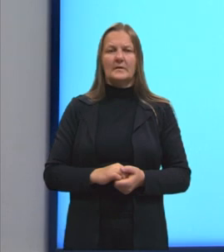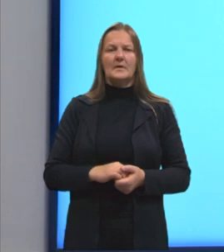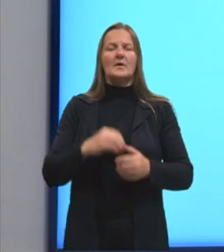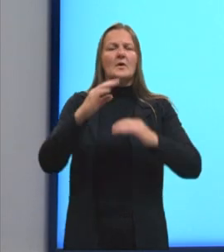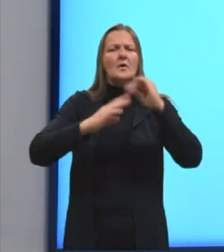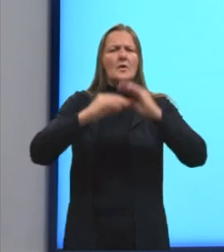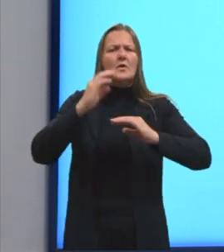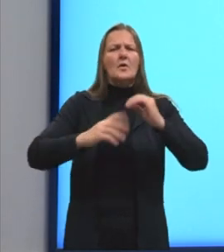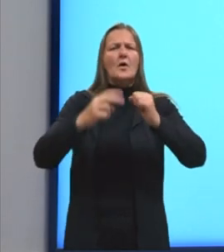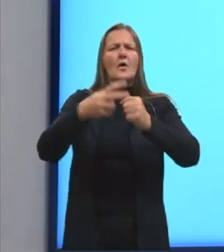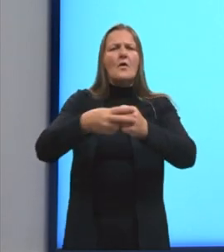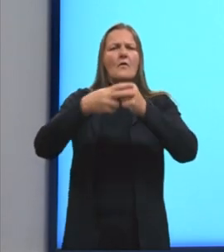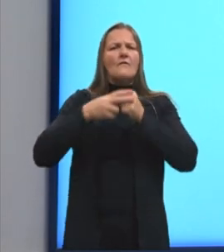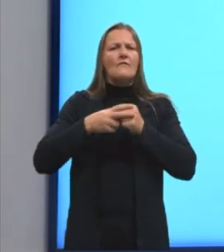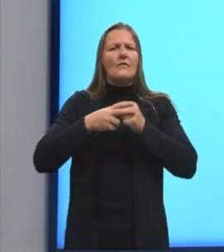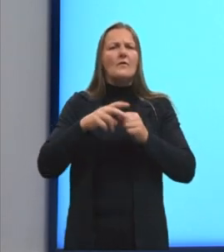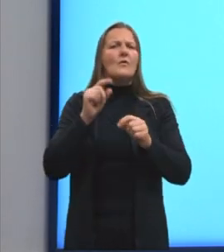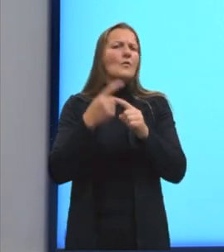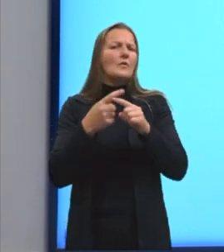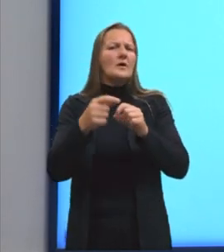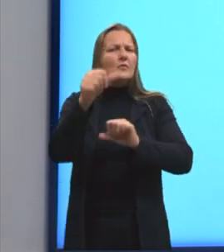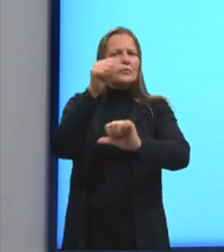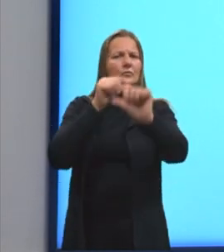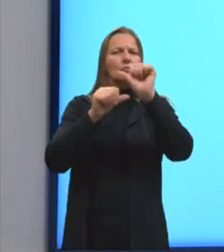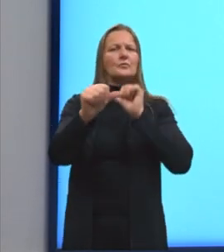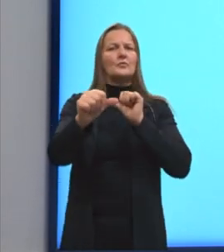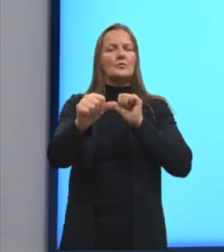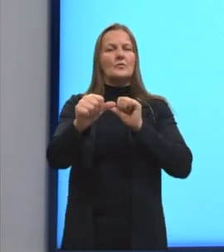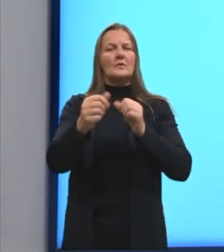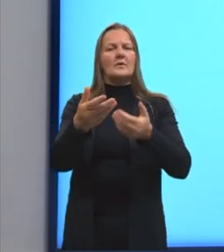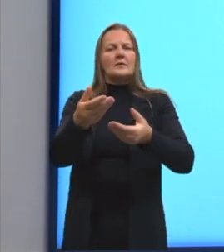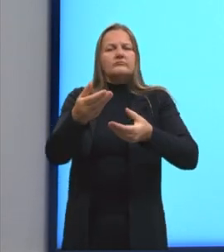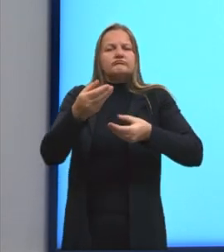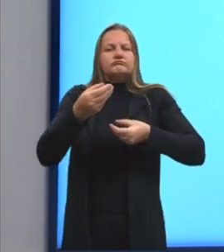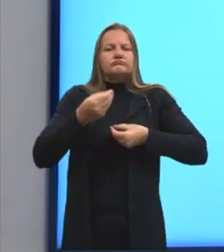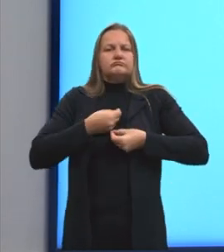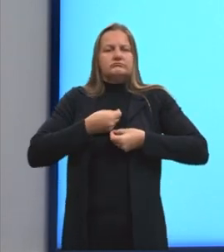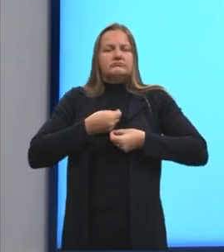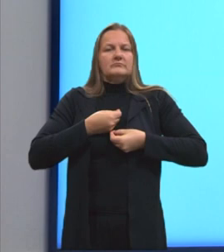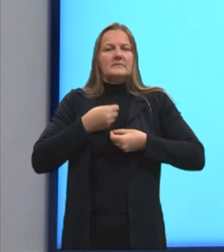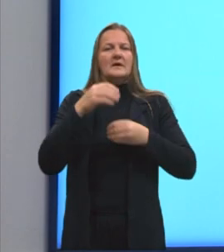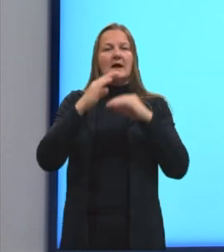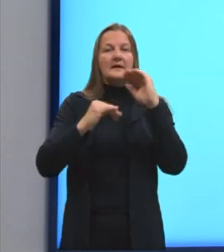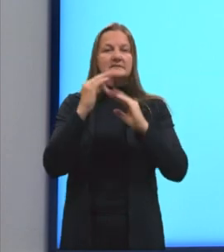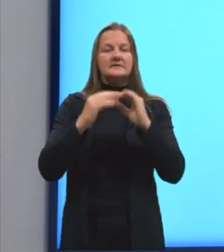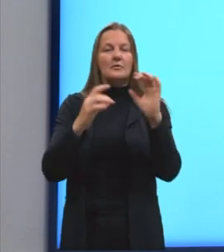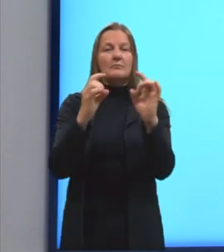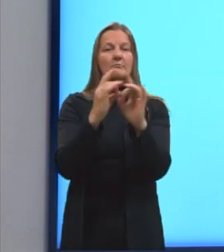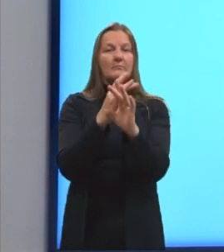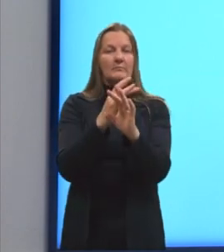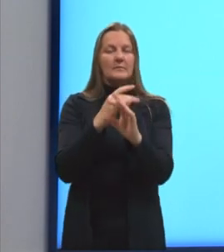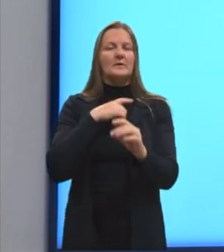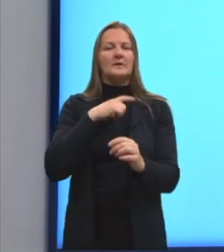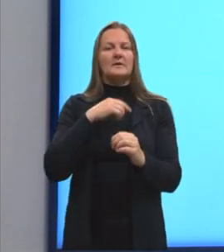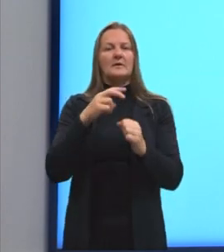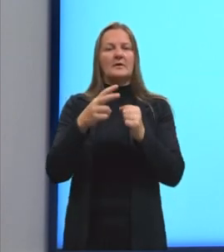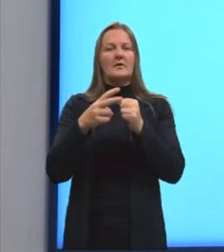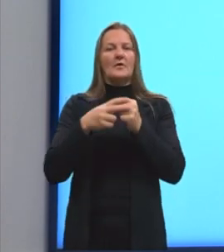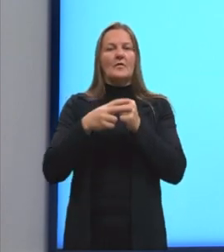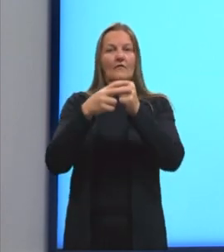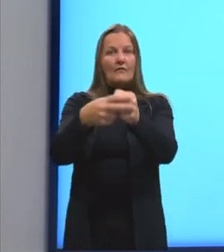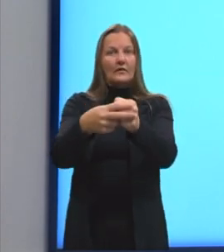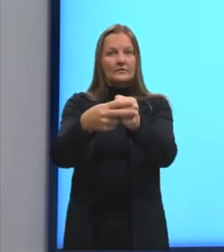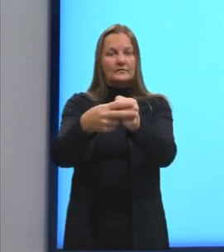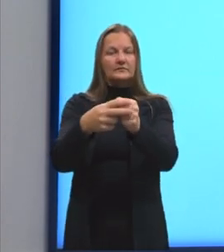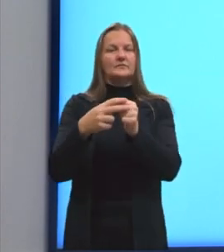na voz passiva eu tenho o contrário. Eu vou ter um sujeito que recebe o resultado dessa ação. Então, na voz ativa, a nossa flechinha